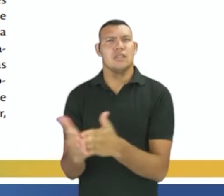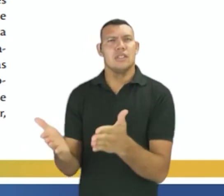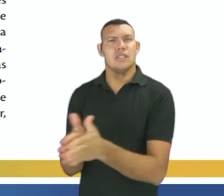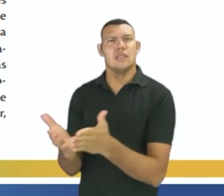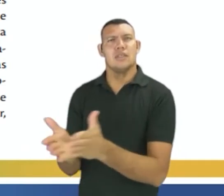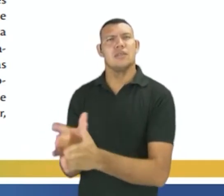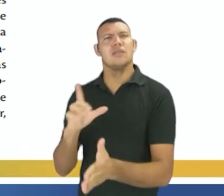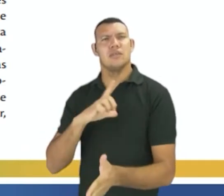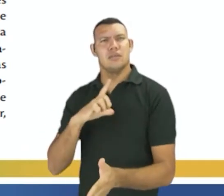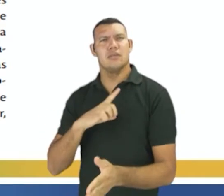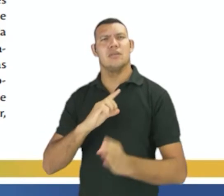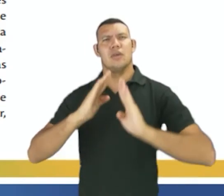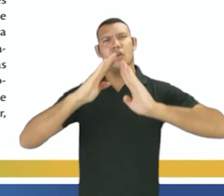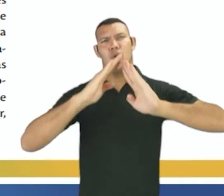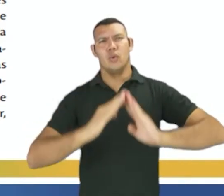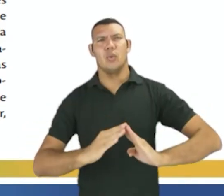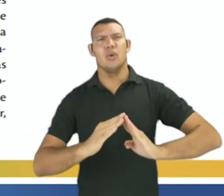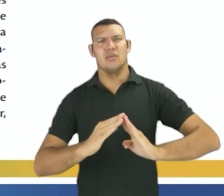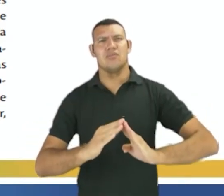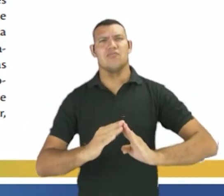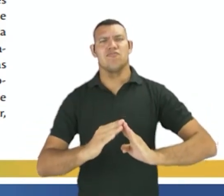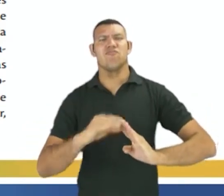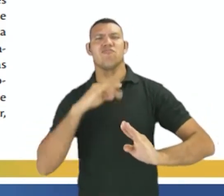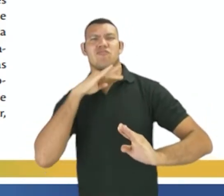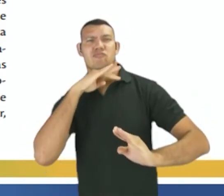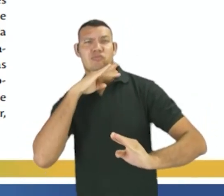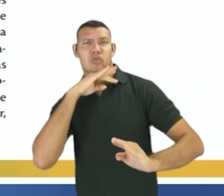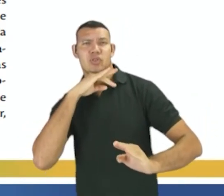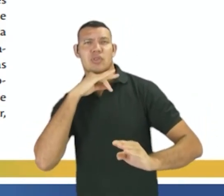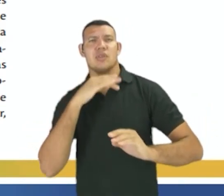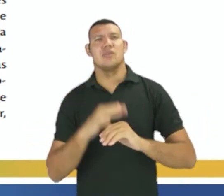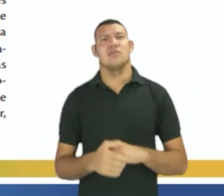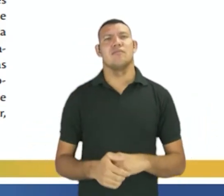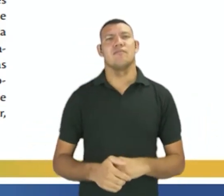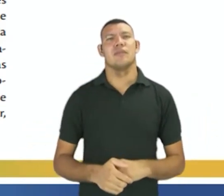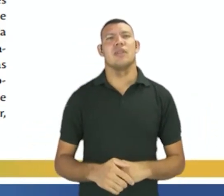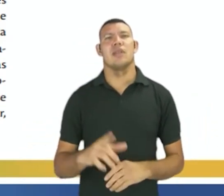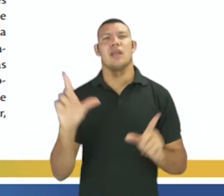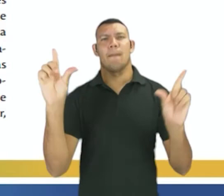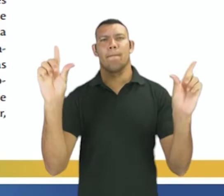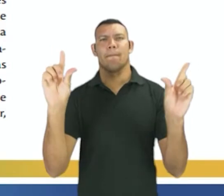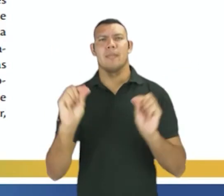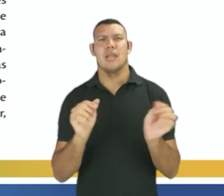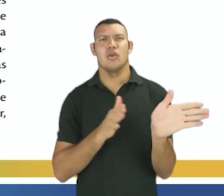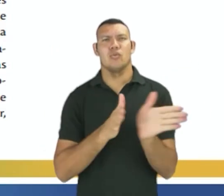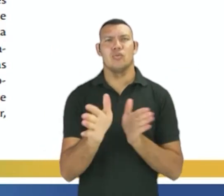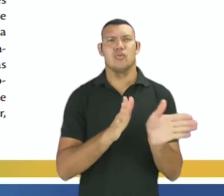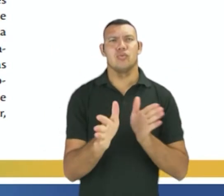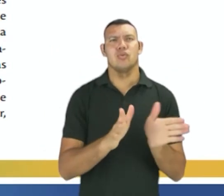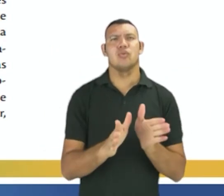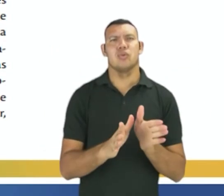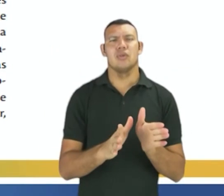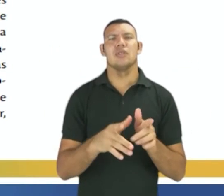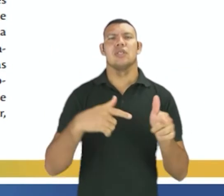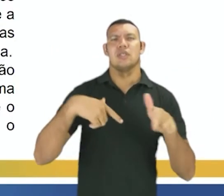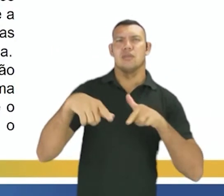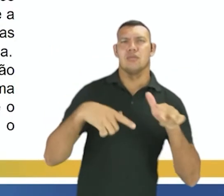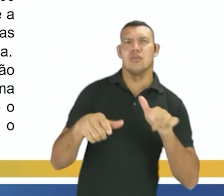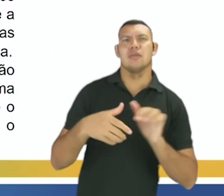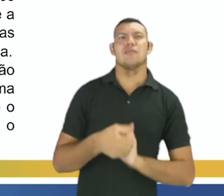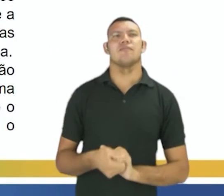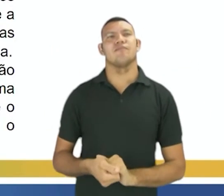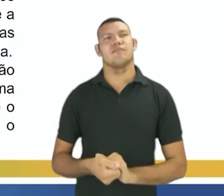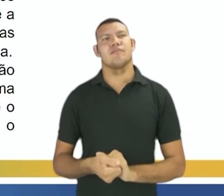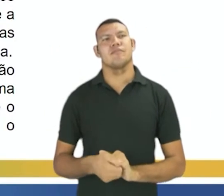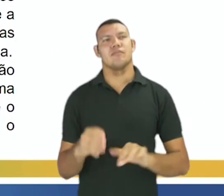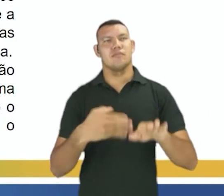populacionais permanecem consideráveis e se agravam no decorrer do percurso escolar, atingindo o ápice do ensino superior.